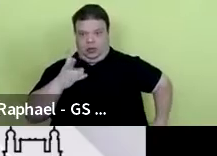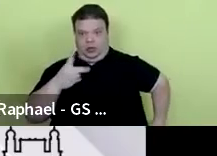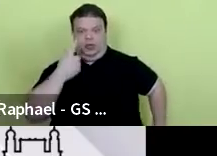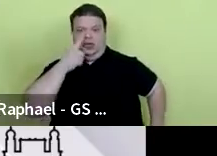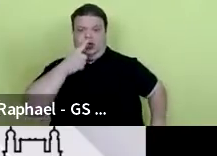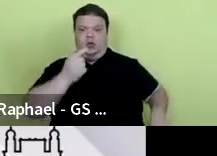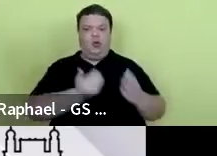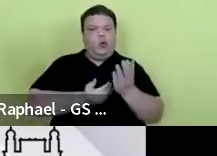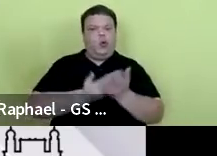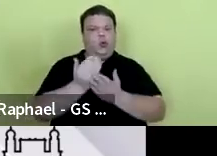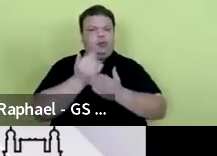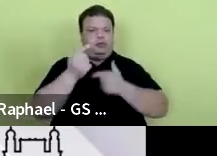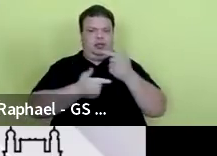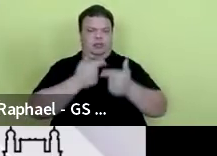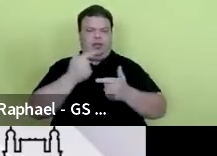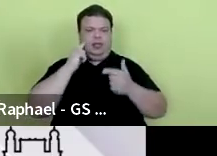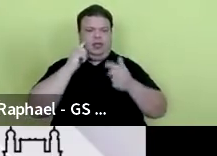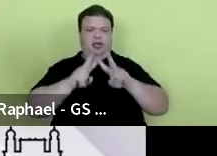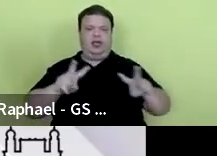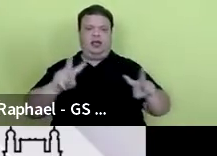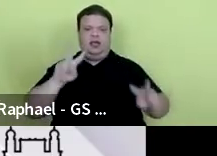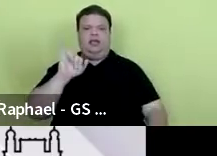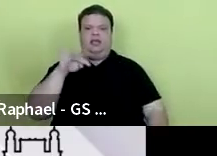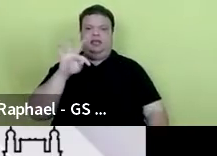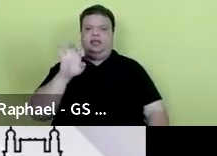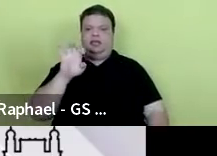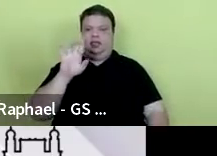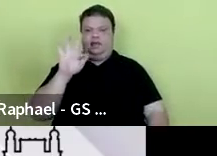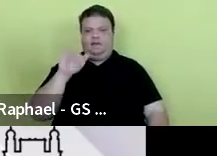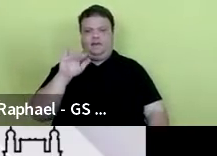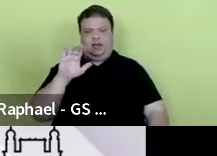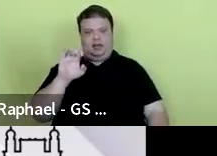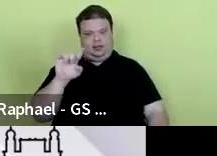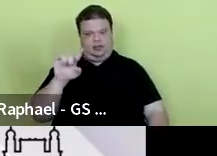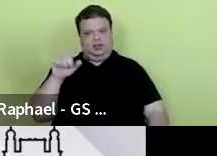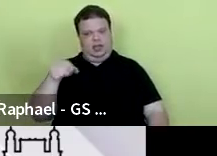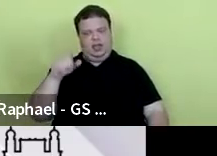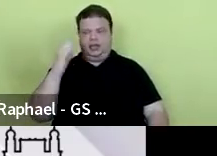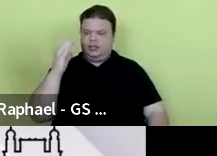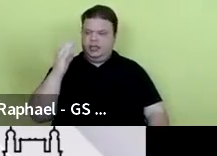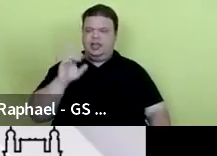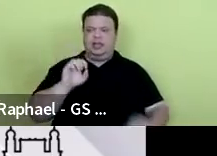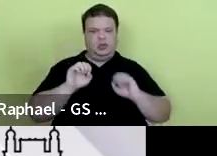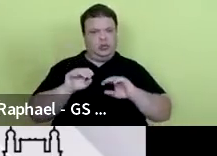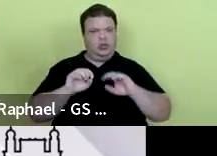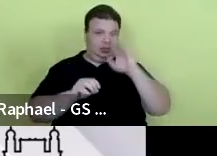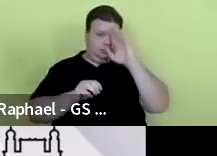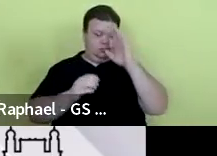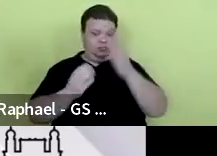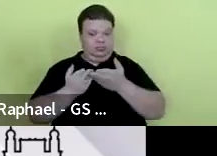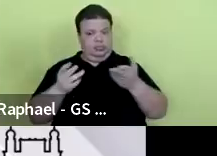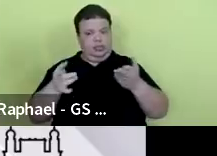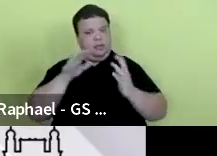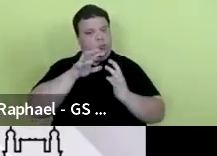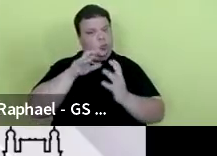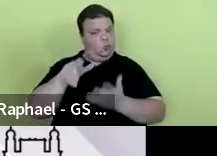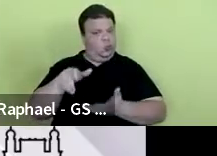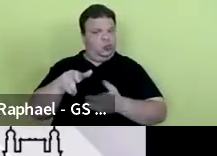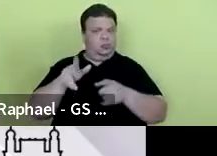nessa interface da educação, da ciência, especialmente no que diz respeito a esse mundo